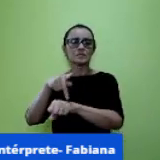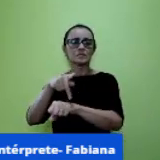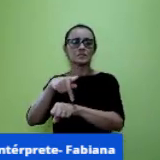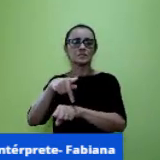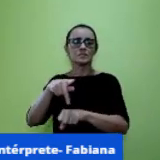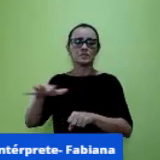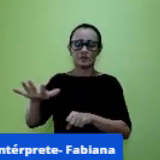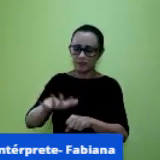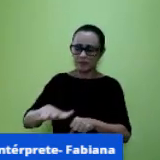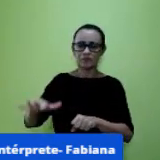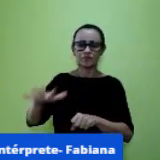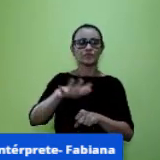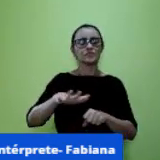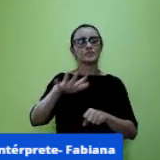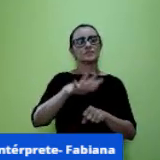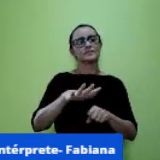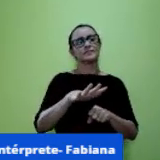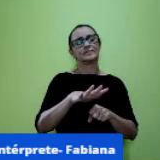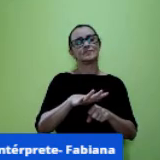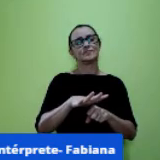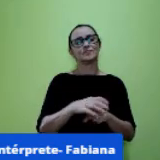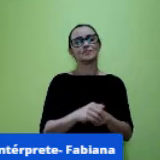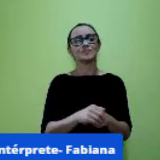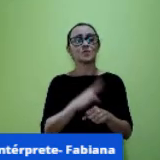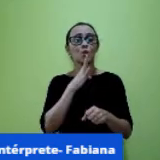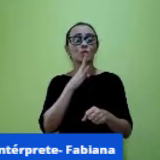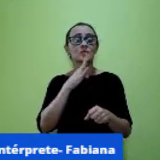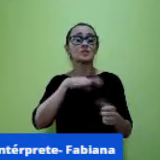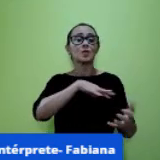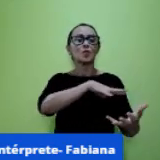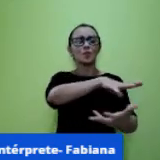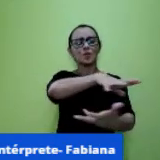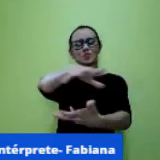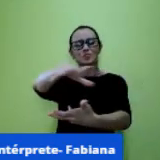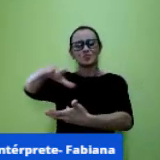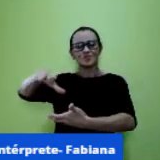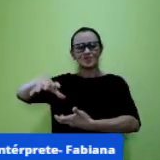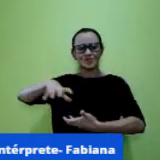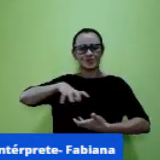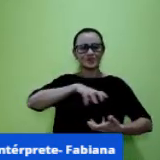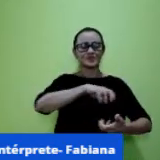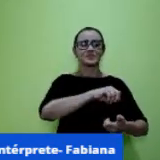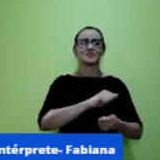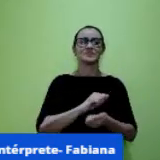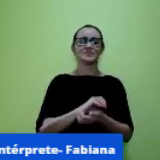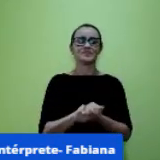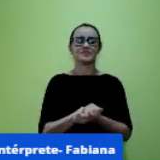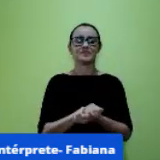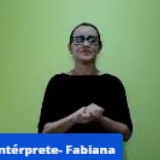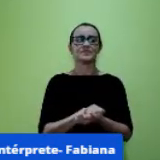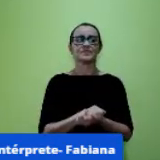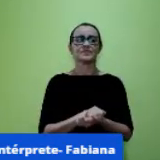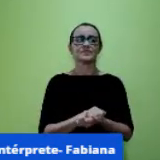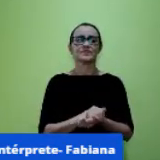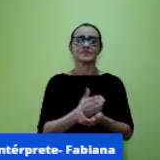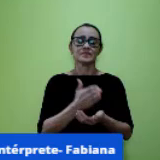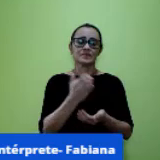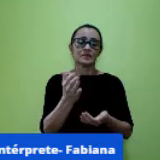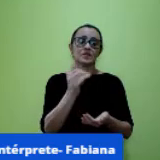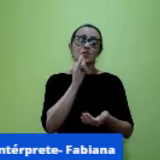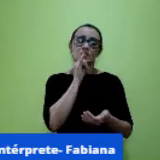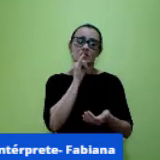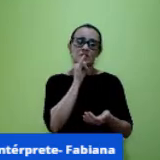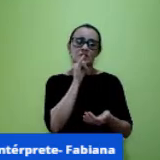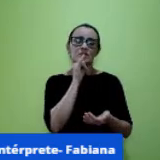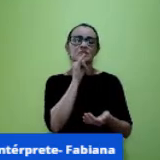ganhar o mundo né pode passar né aí tem o exemplo das caixinhas